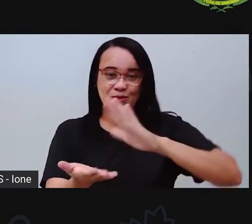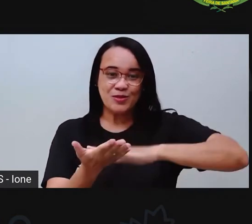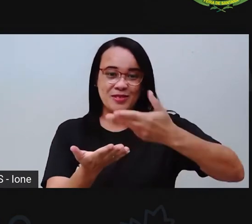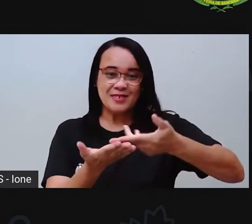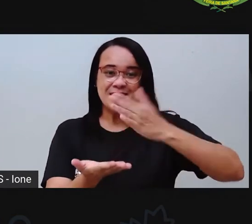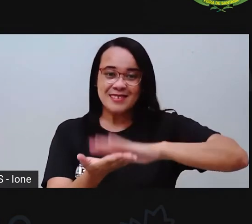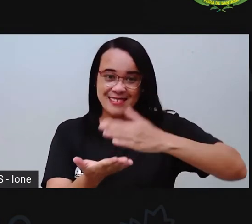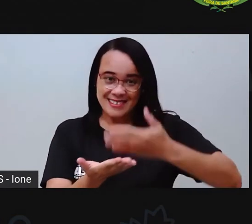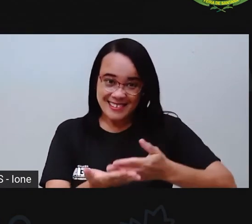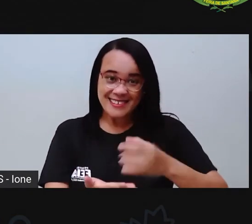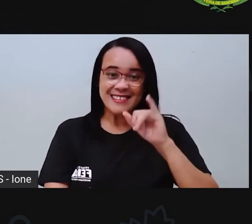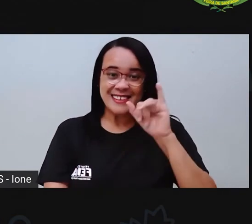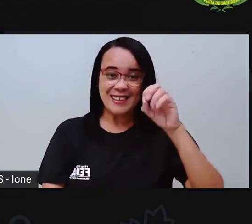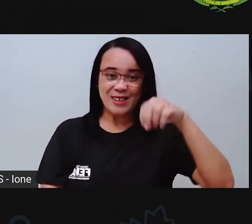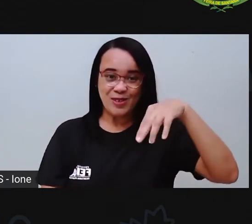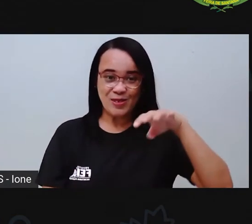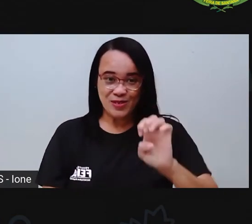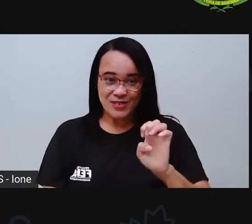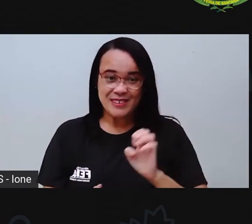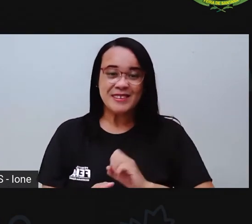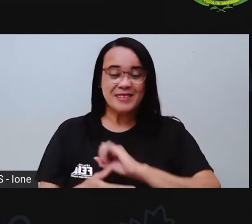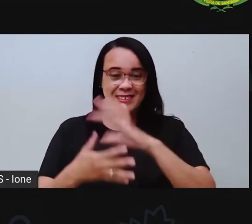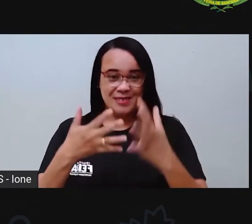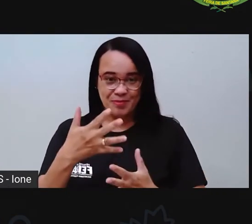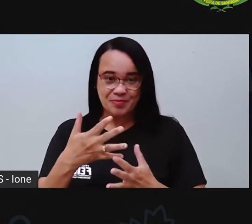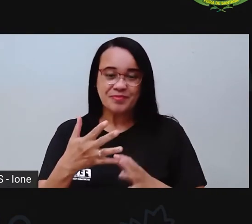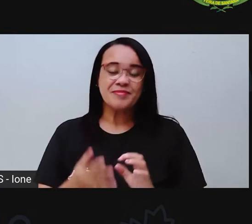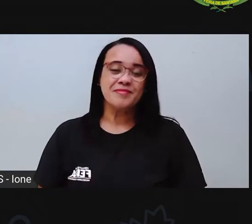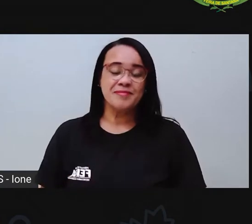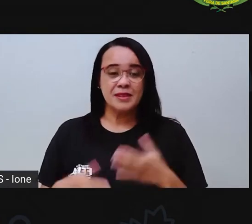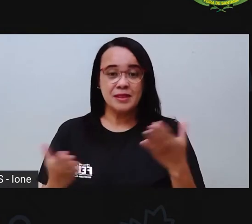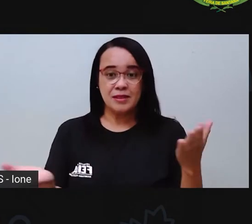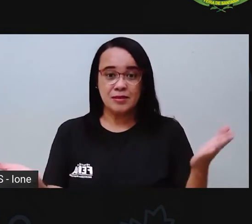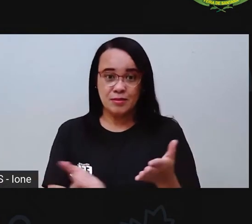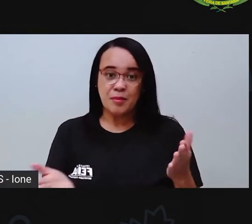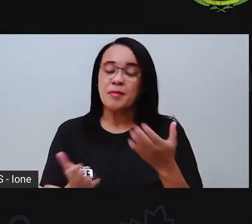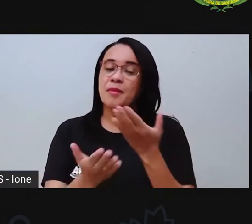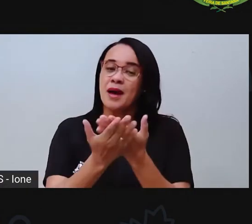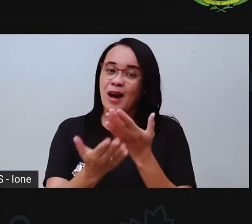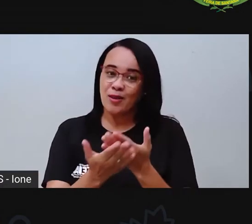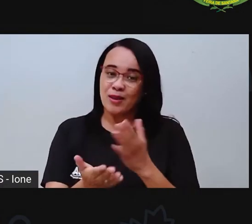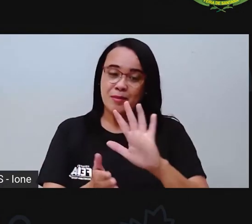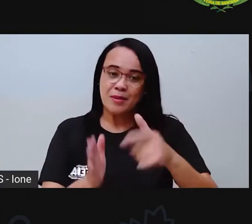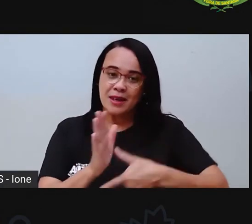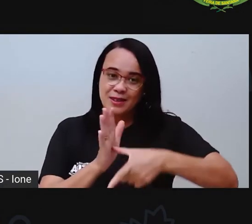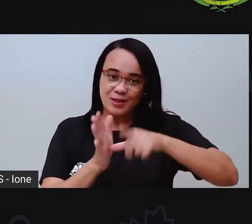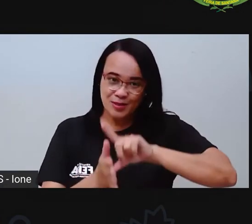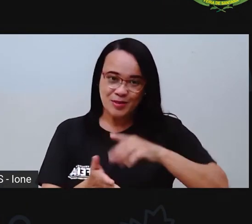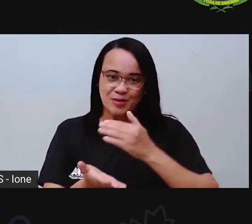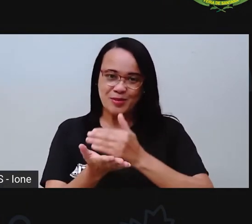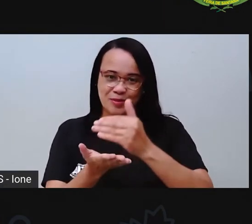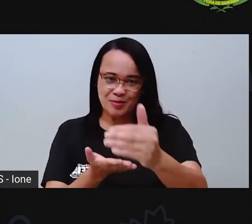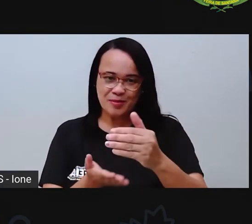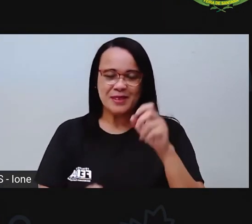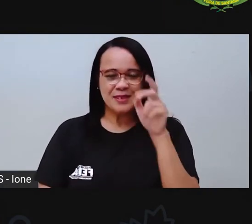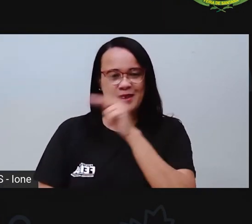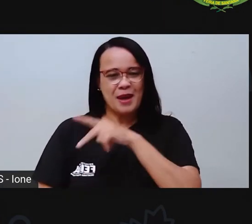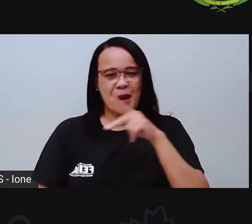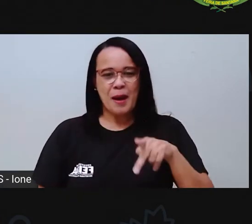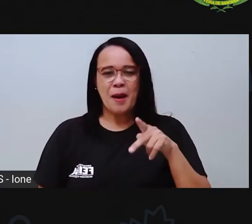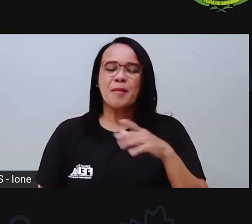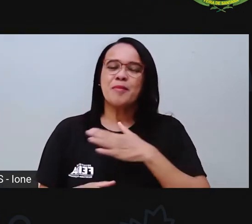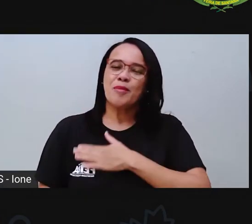intérprete em libras, e vamos para mais uma aula. Mas antes da gente começar, vocês sabem que a Pró sempre gosta de